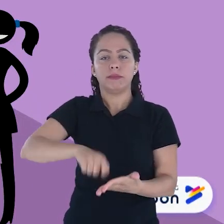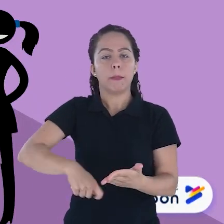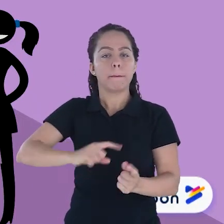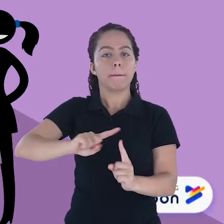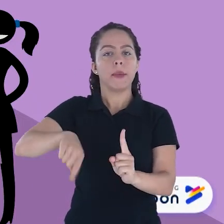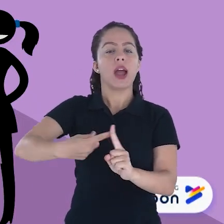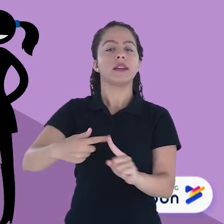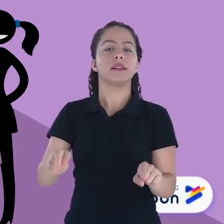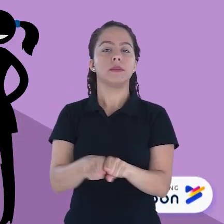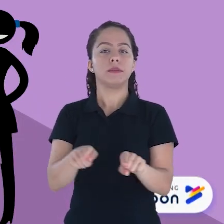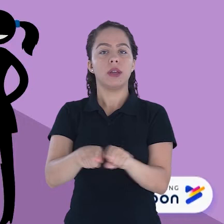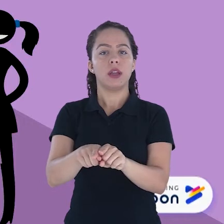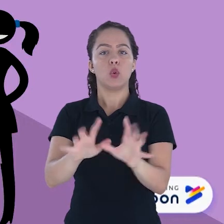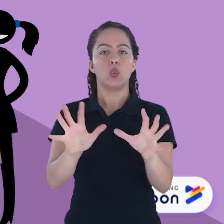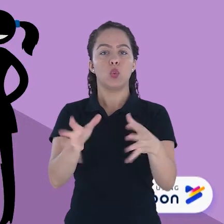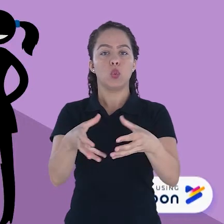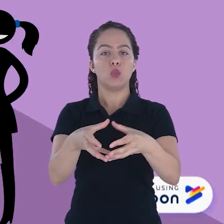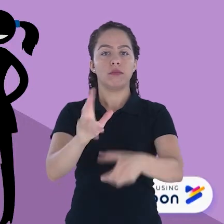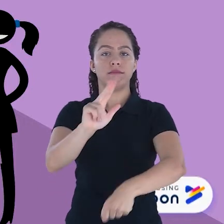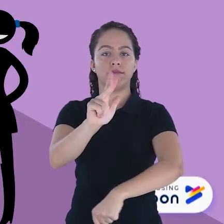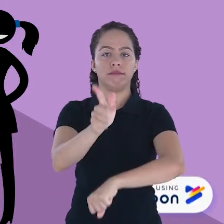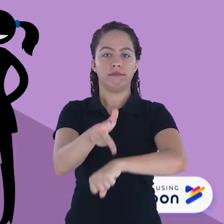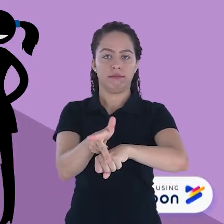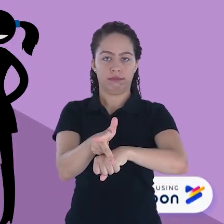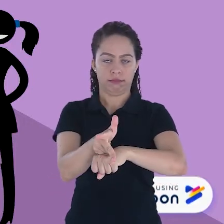Inclusive pela equipe de filmagem